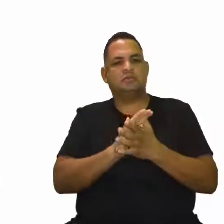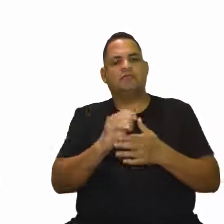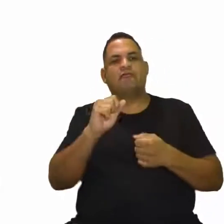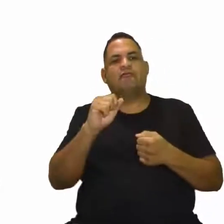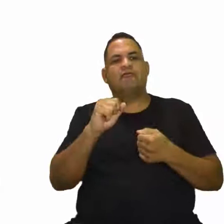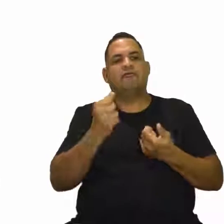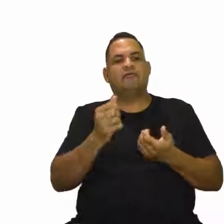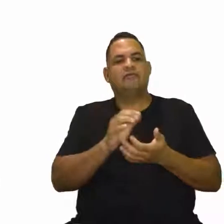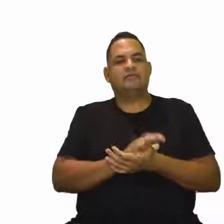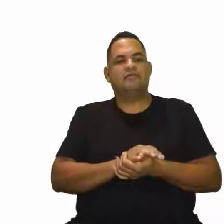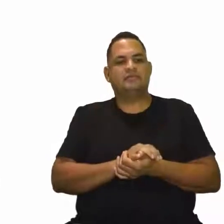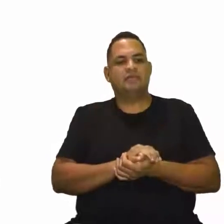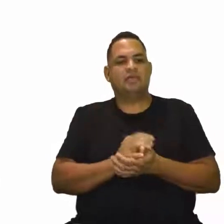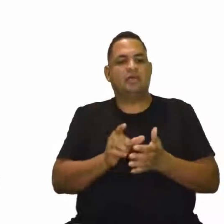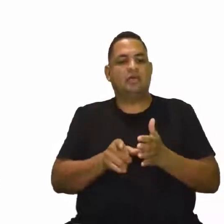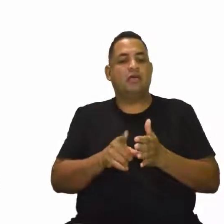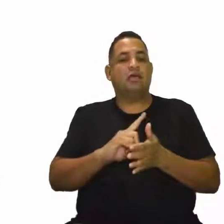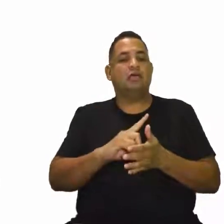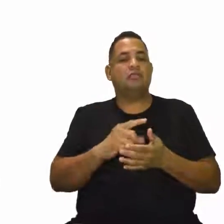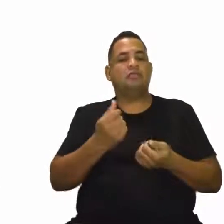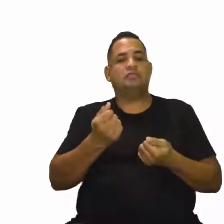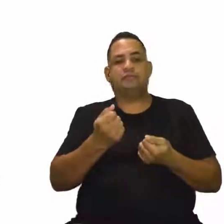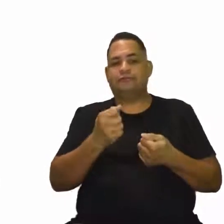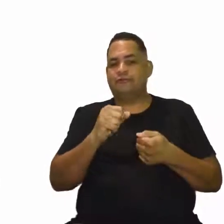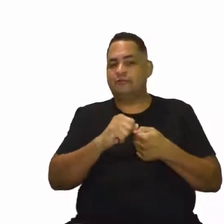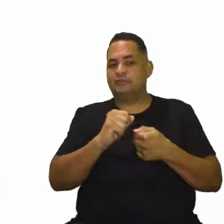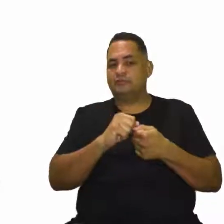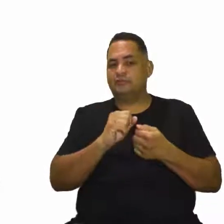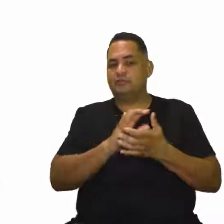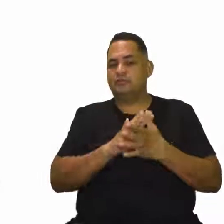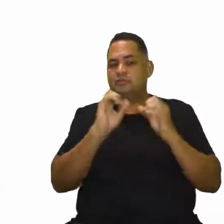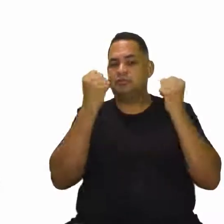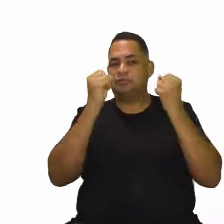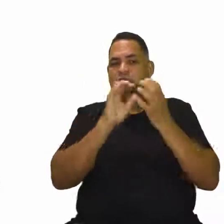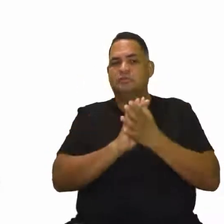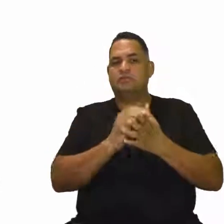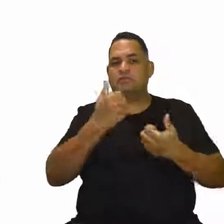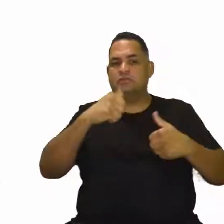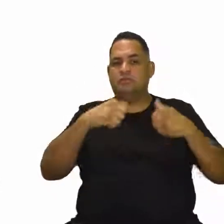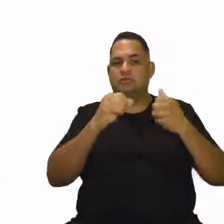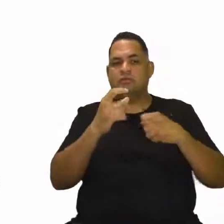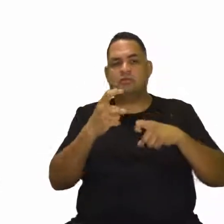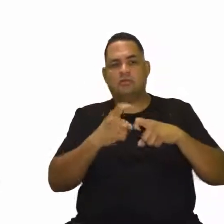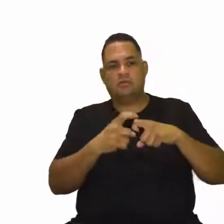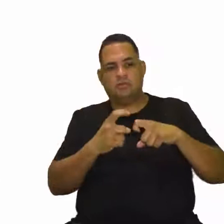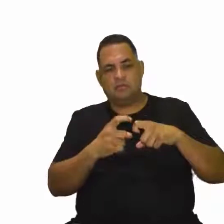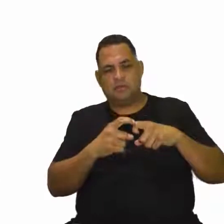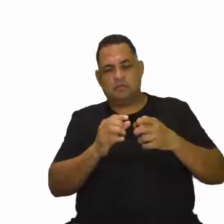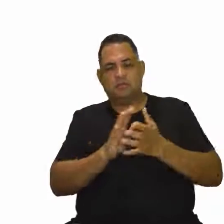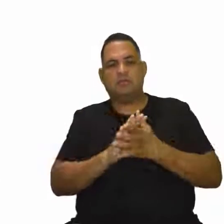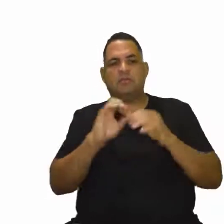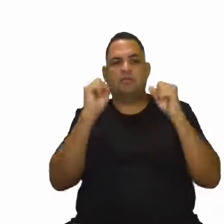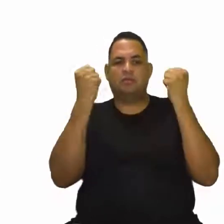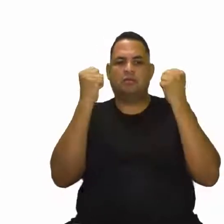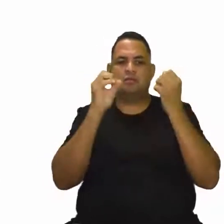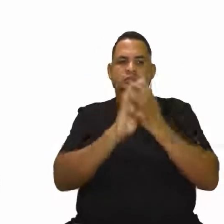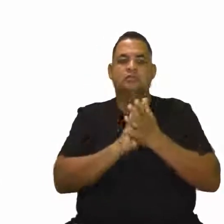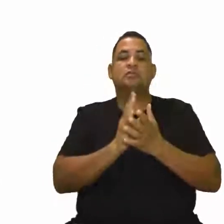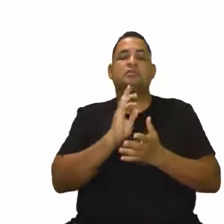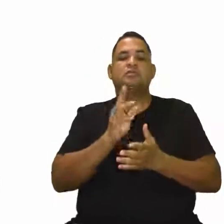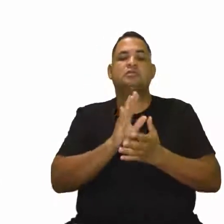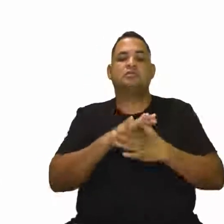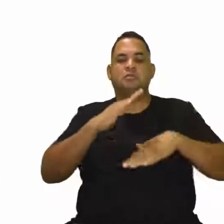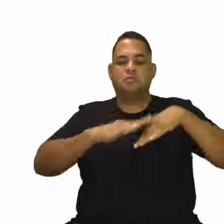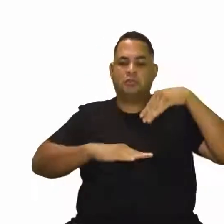fazer, né? Antes de fazer esses exercícios esportes, avaliação médica, uma avaliação física e sempre com um profissional habilitado.